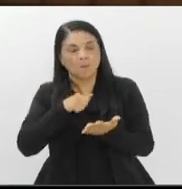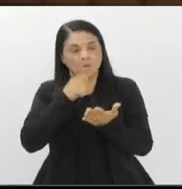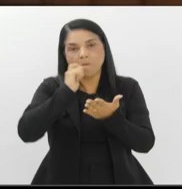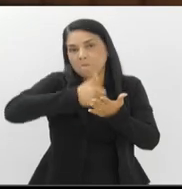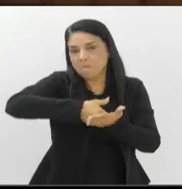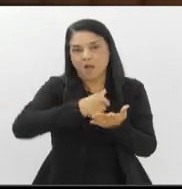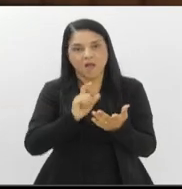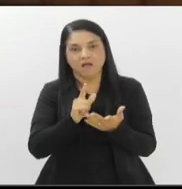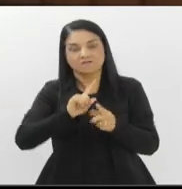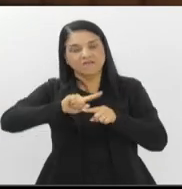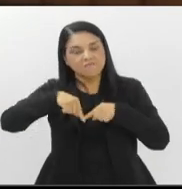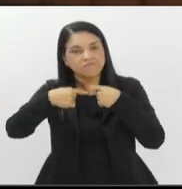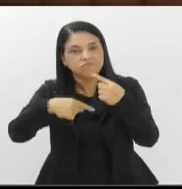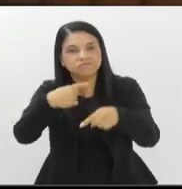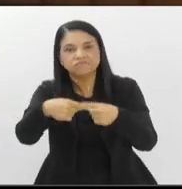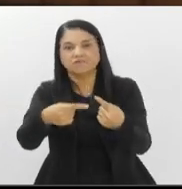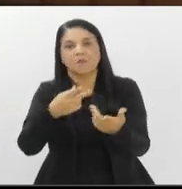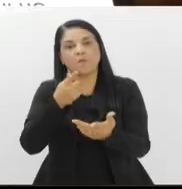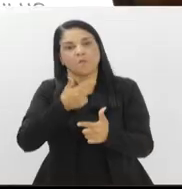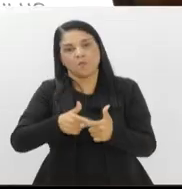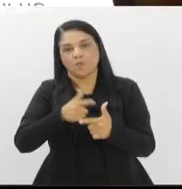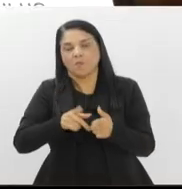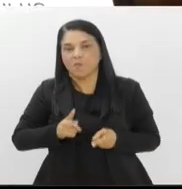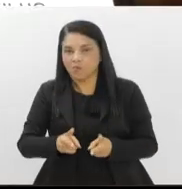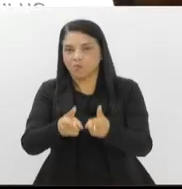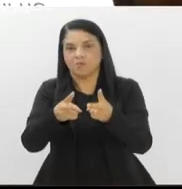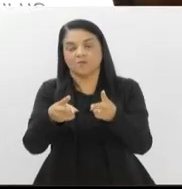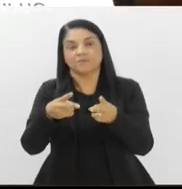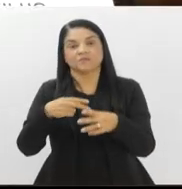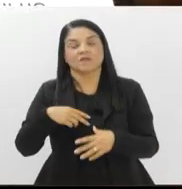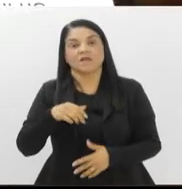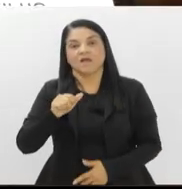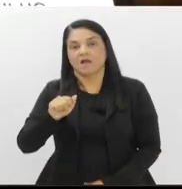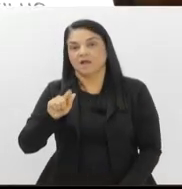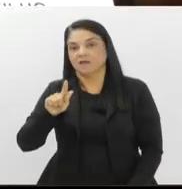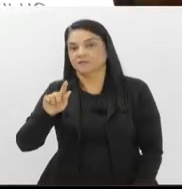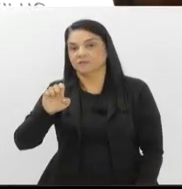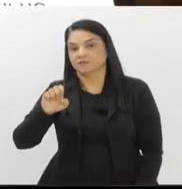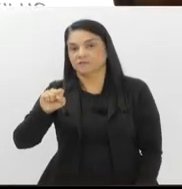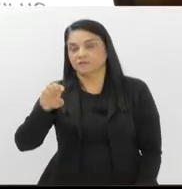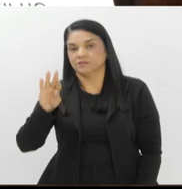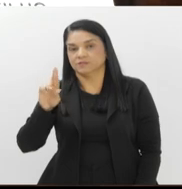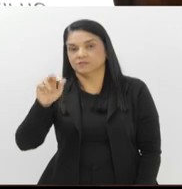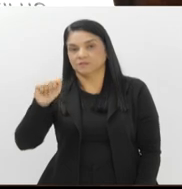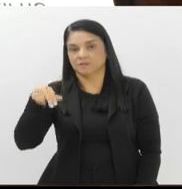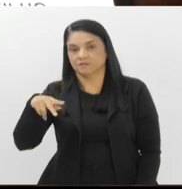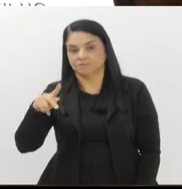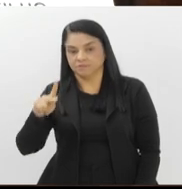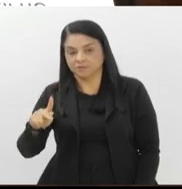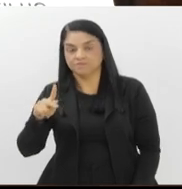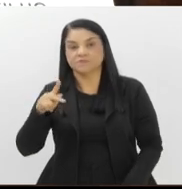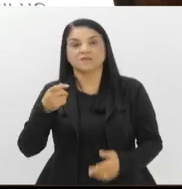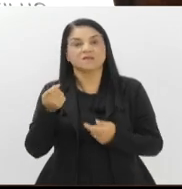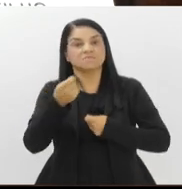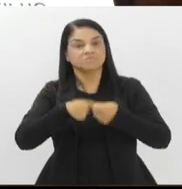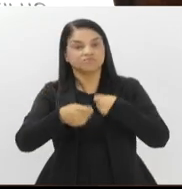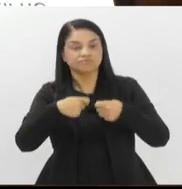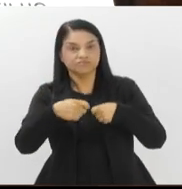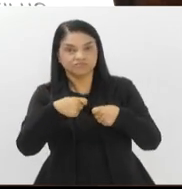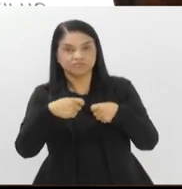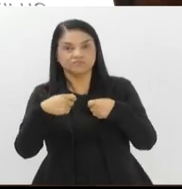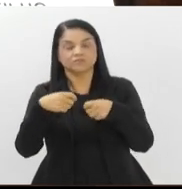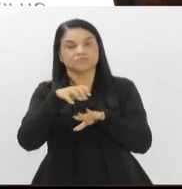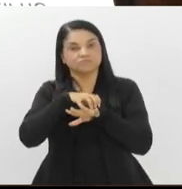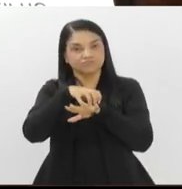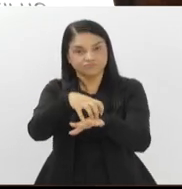postergação, e o problema continua. A AG Transp é a agência reguladora de serviços públicos concedidos de